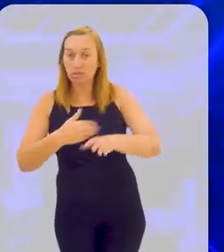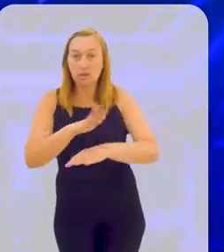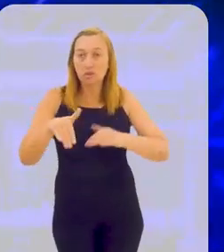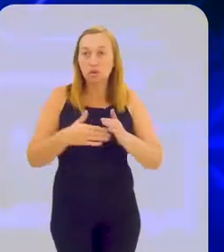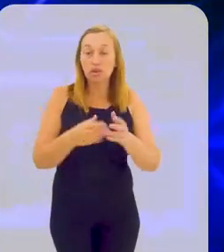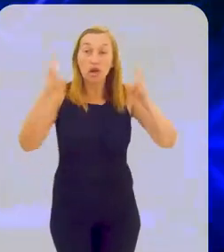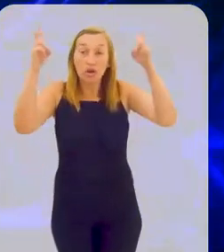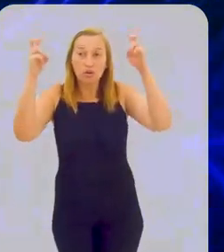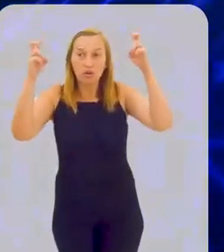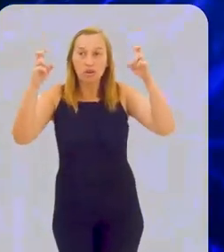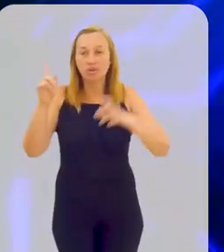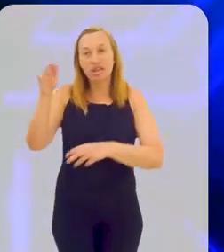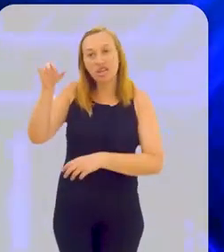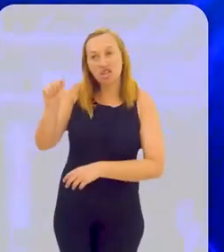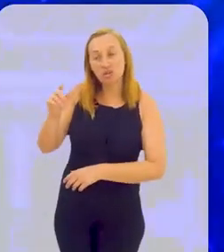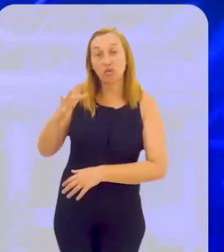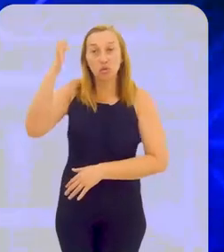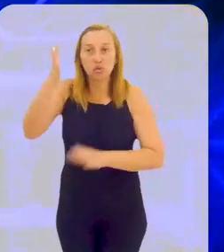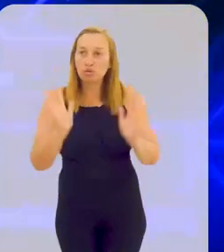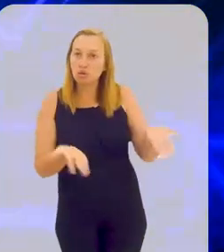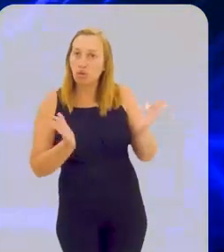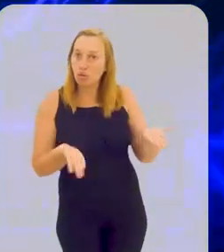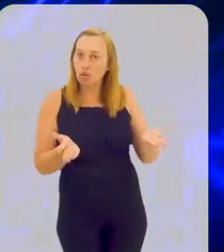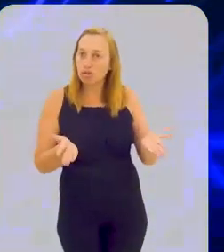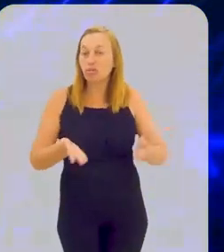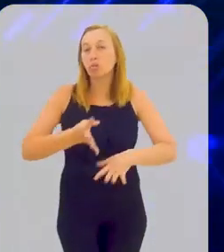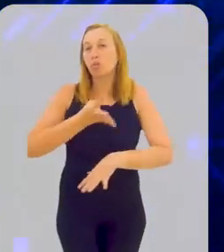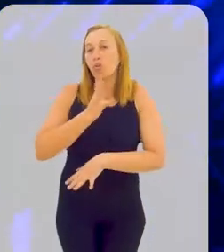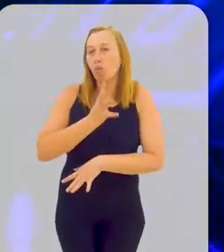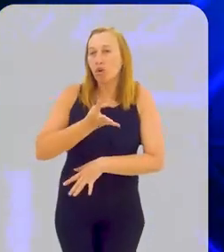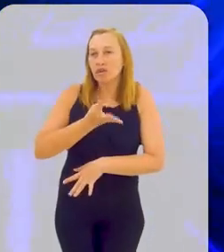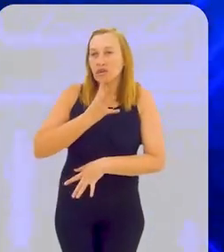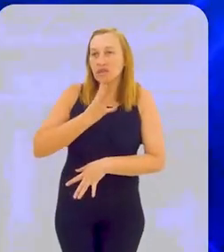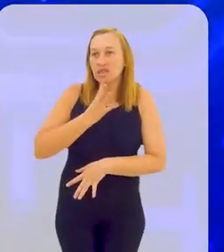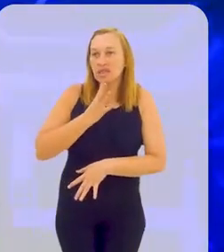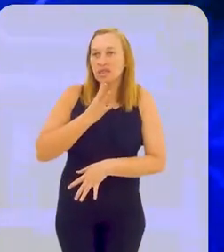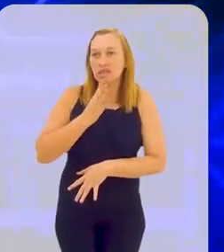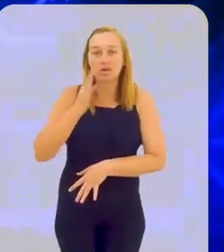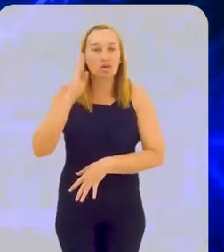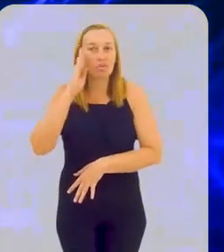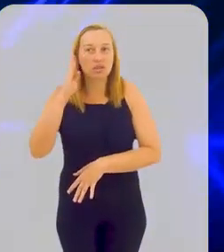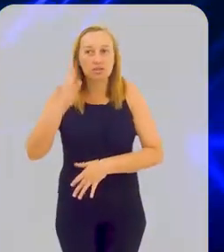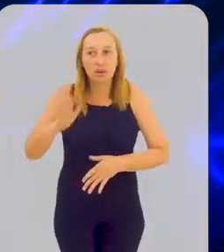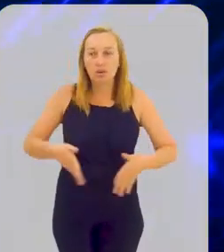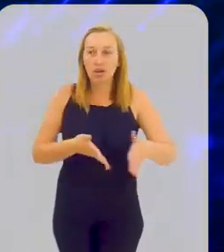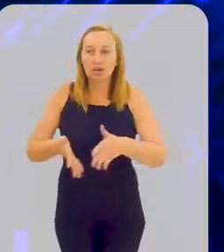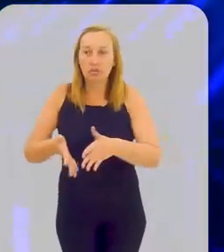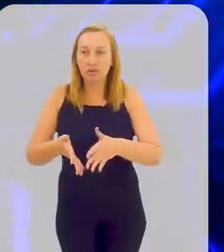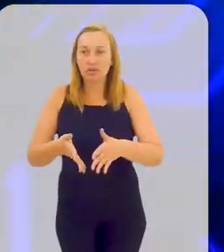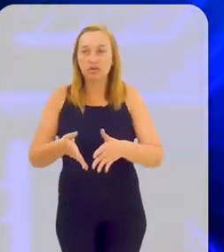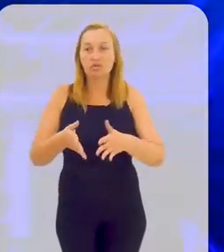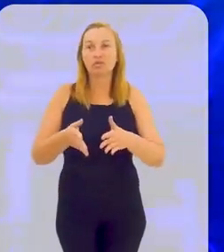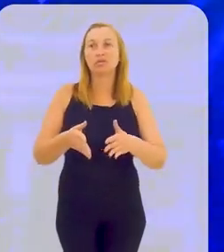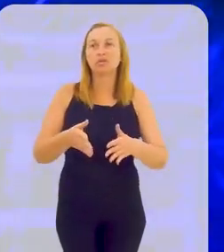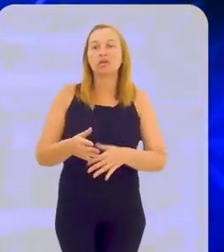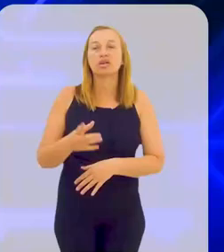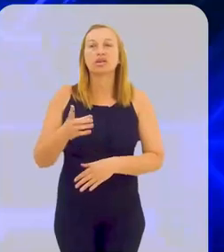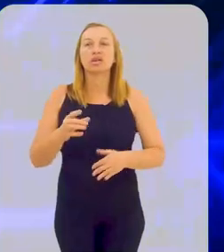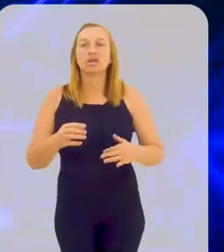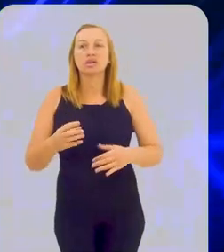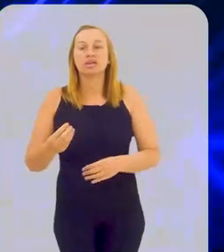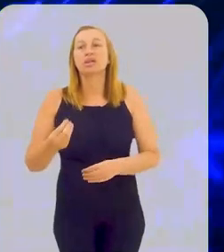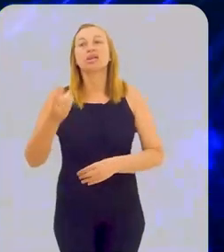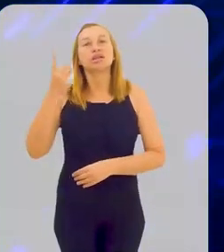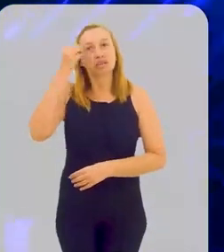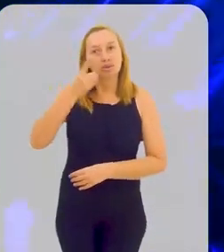é tema da edição do Agenda de Futuro de hoje. Nesse capítulo, vamos conhecer as prioridades que devem estar no radar dos deputados